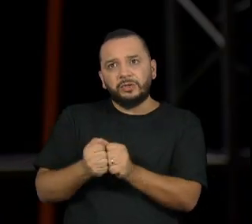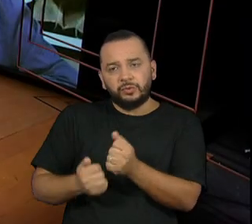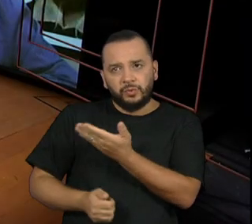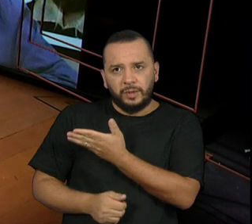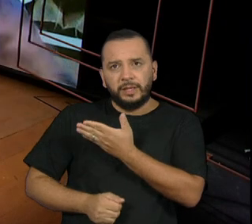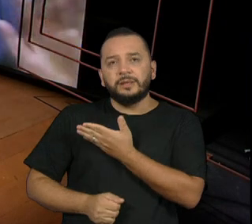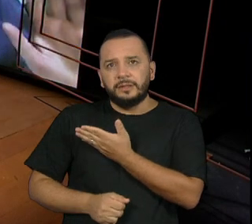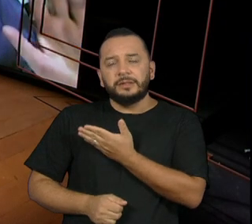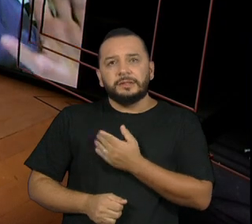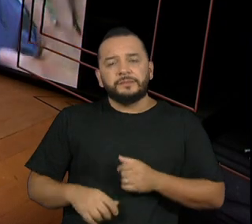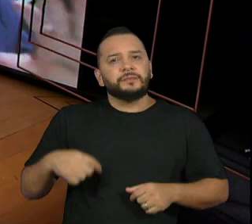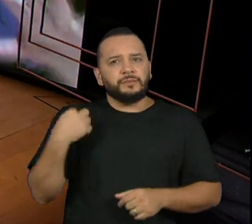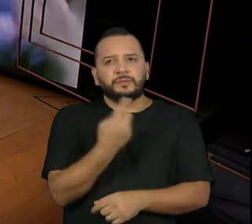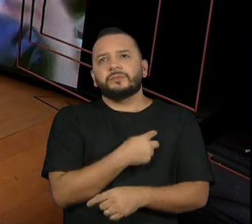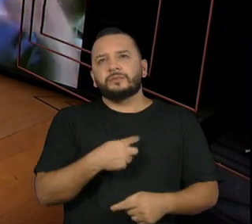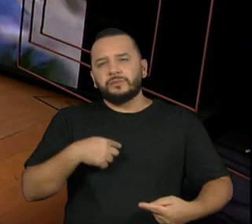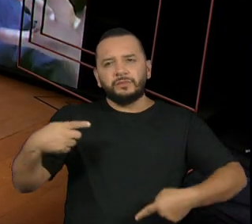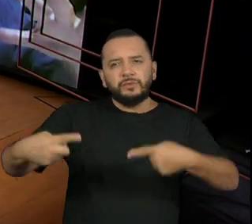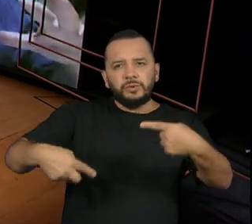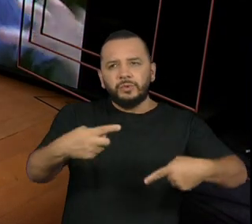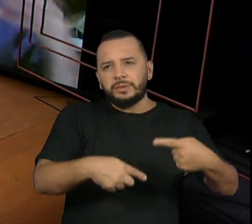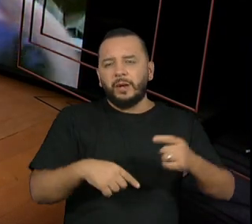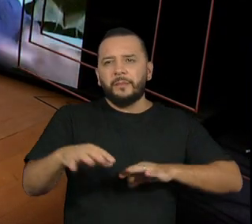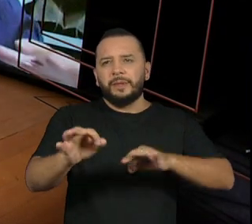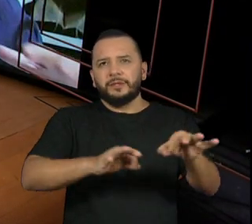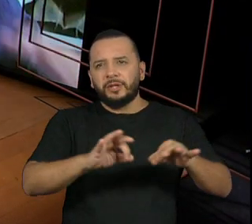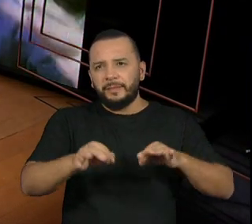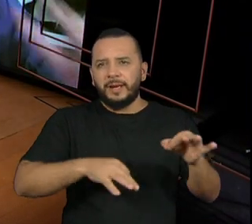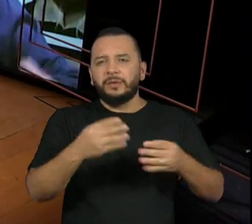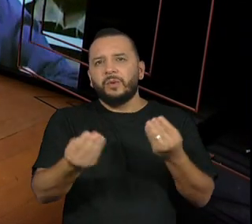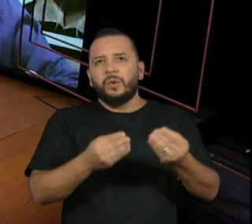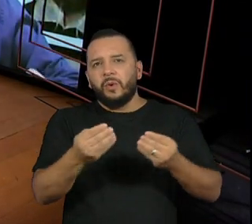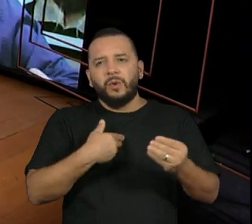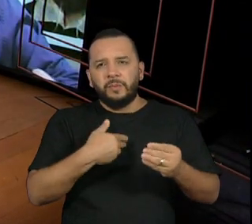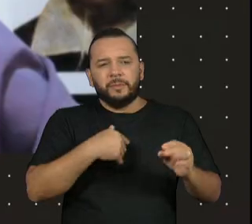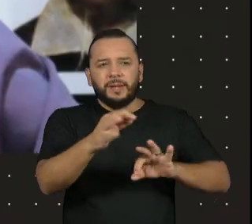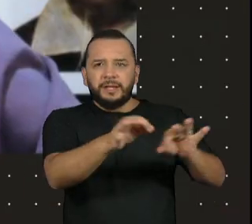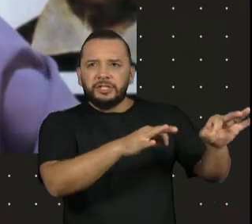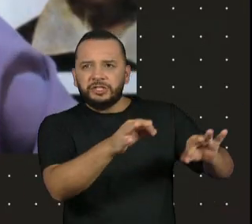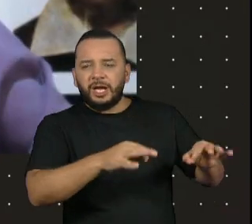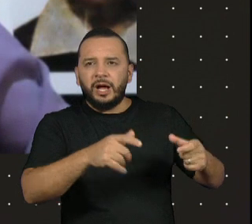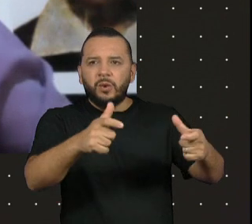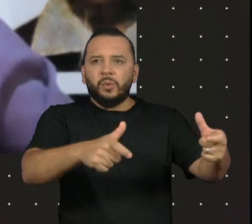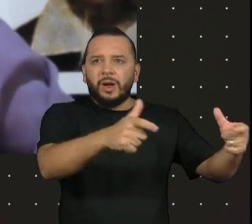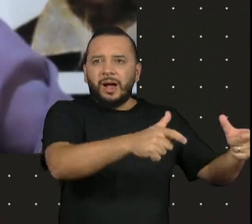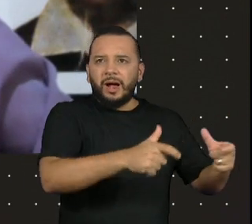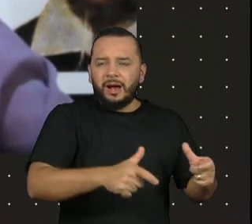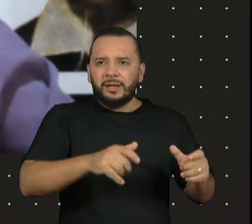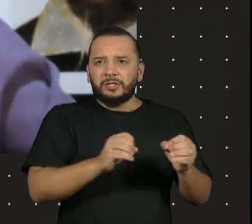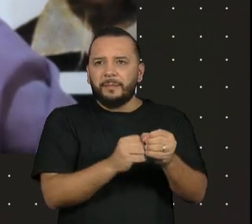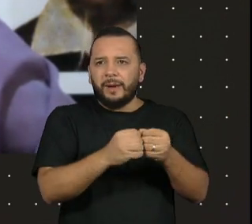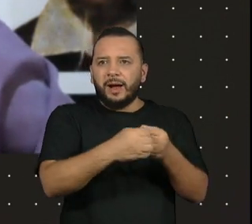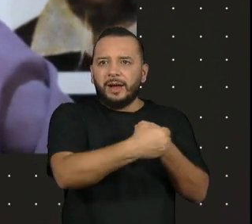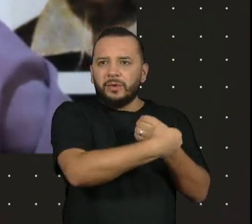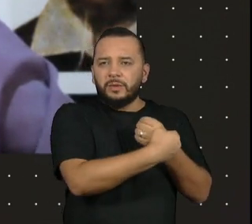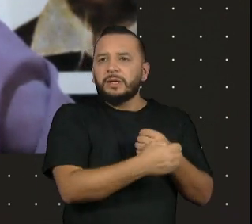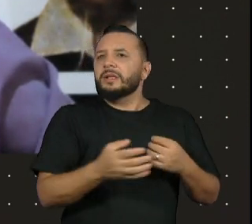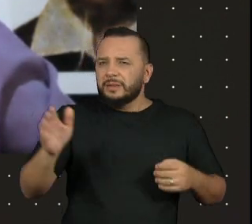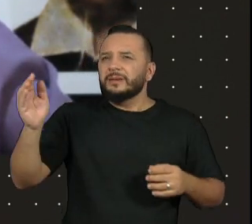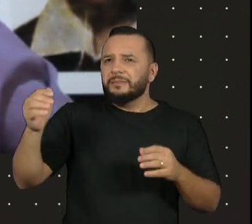nas discussões amplas de planejamento urbano de bairro, ele fazia a questão que a cultura estivesse lá.